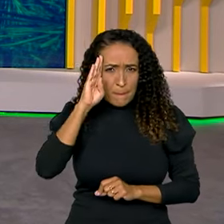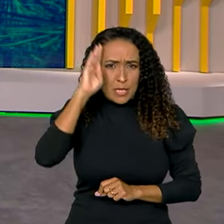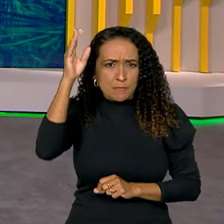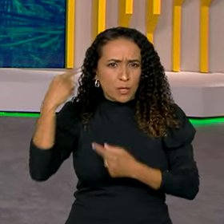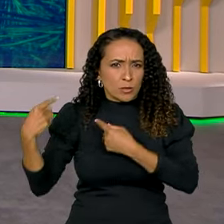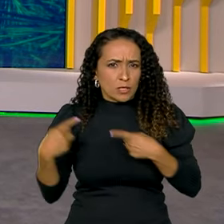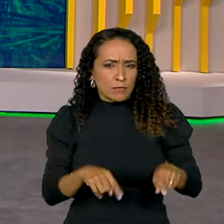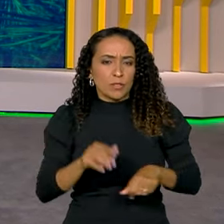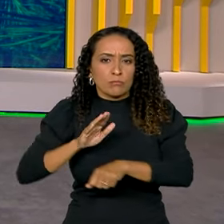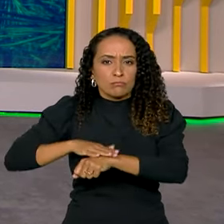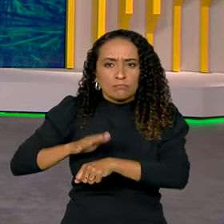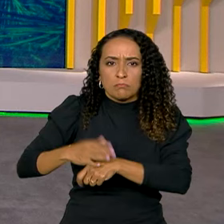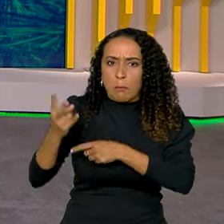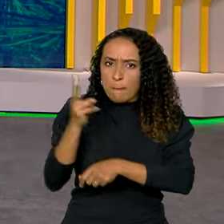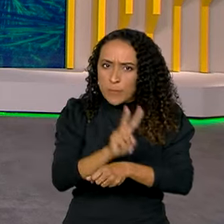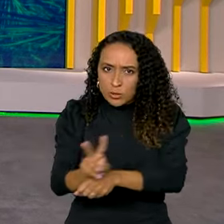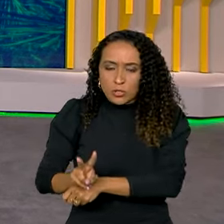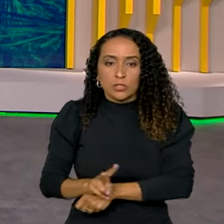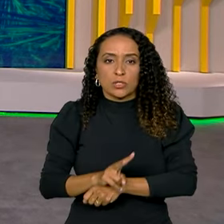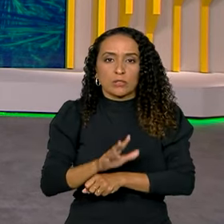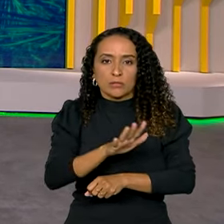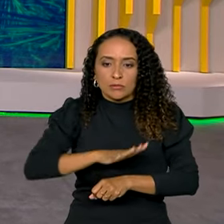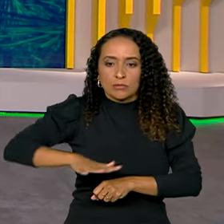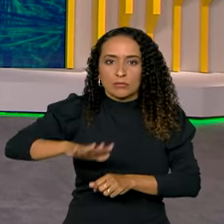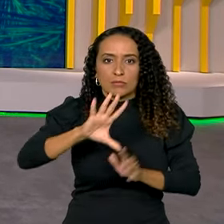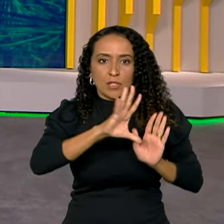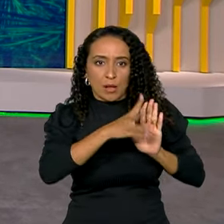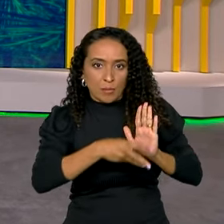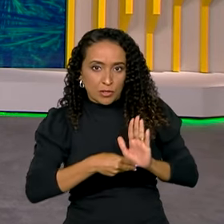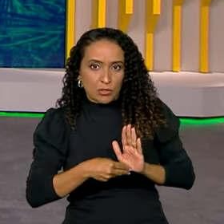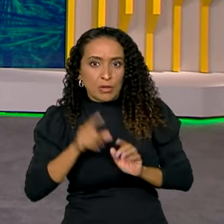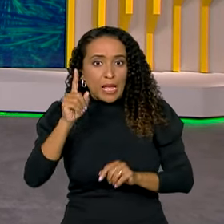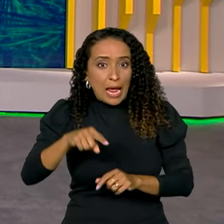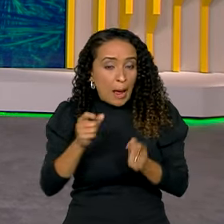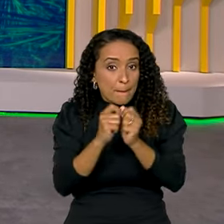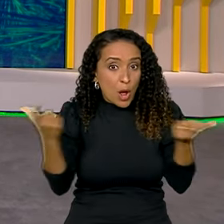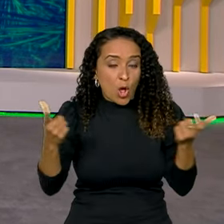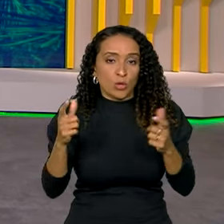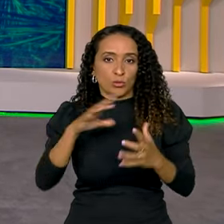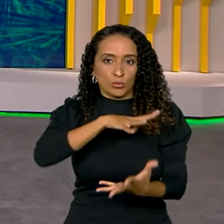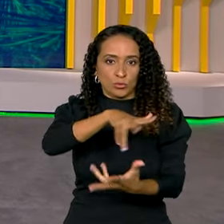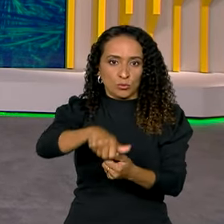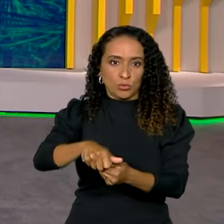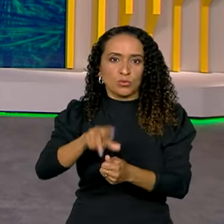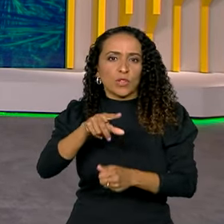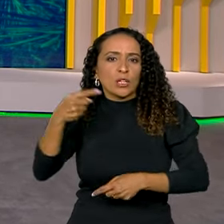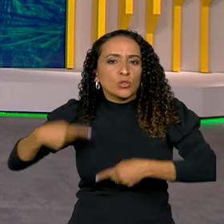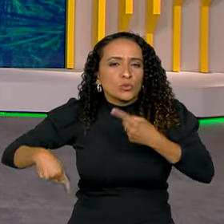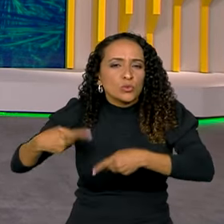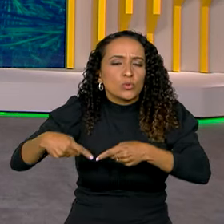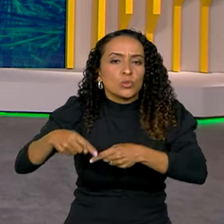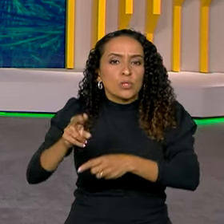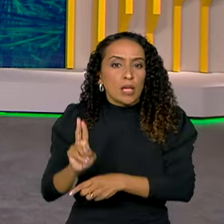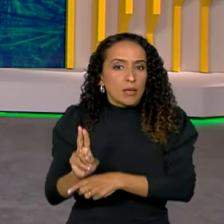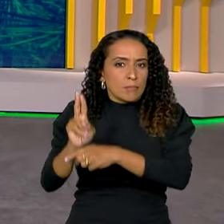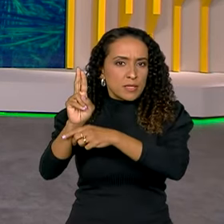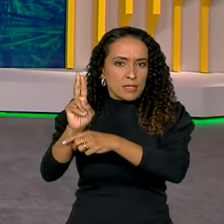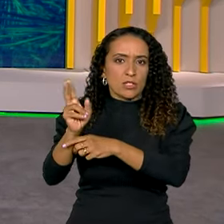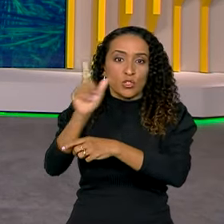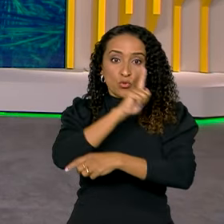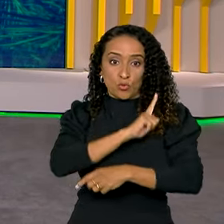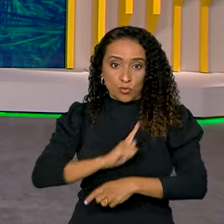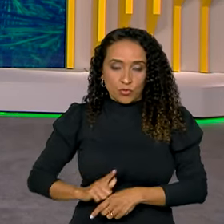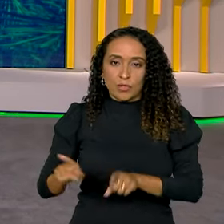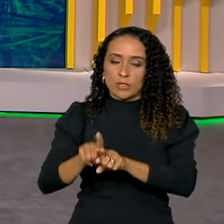desafios e ações de proteção da Bacia Amazônica, considerada a maior do mundo, vão ser discutidas por representantes do